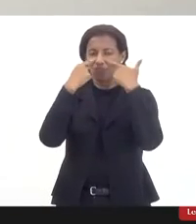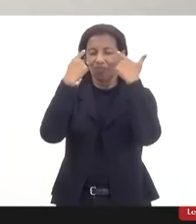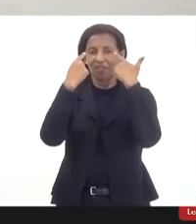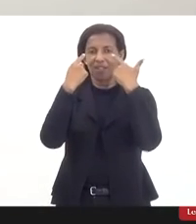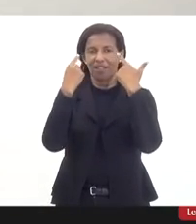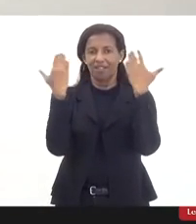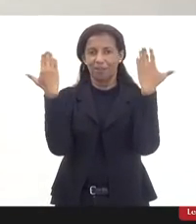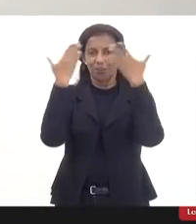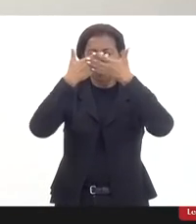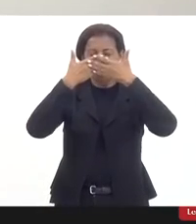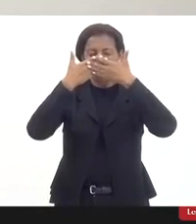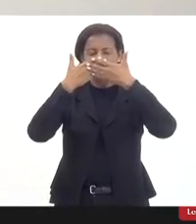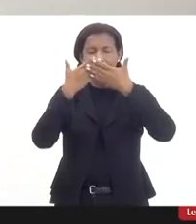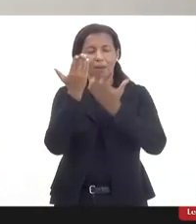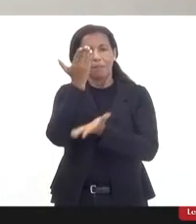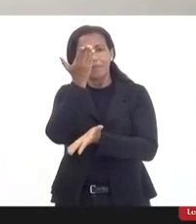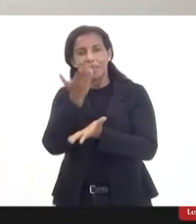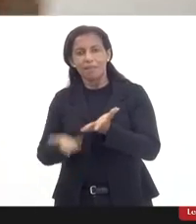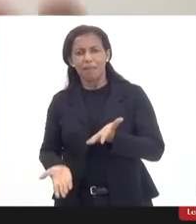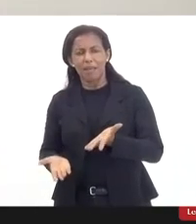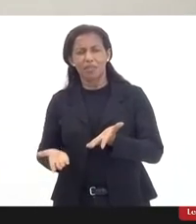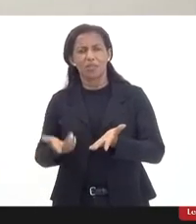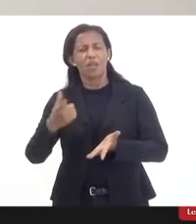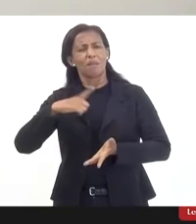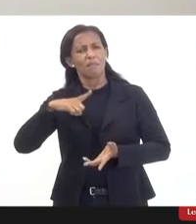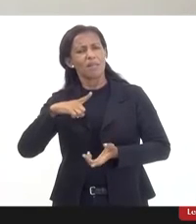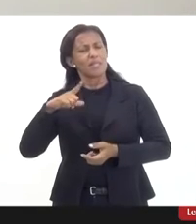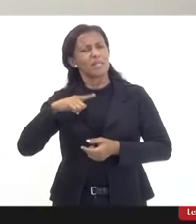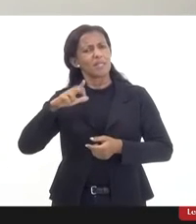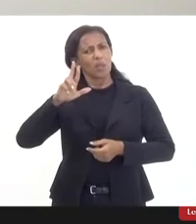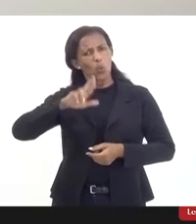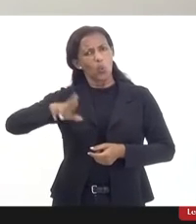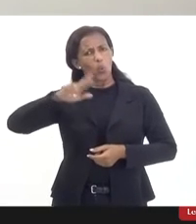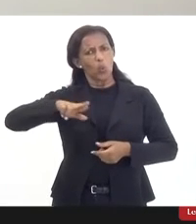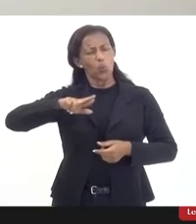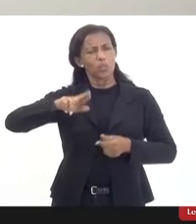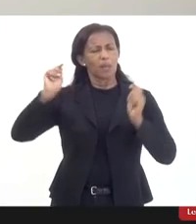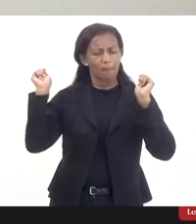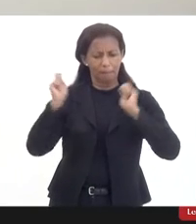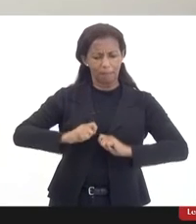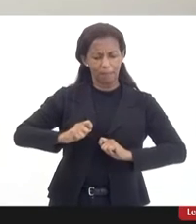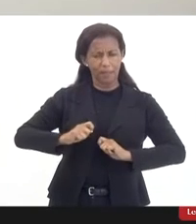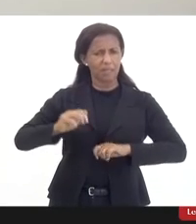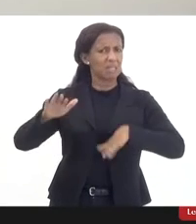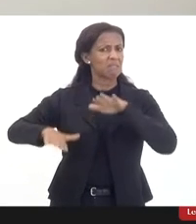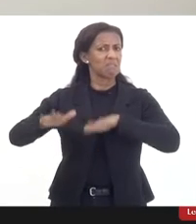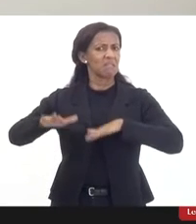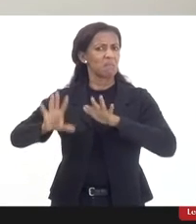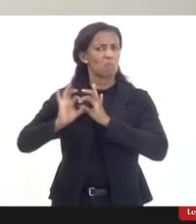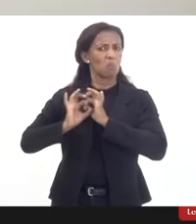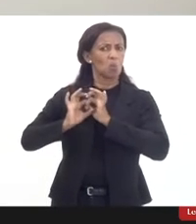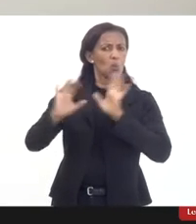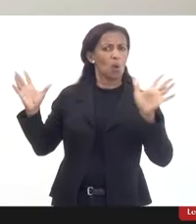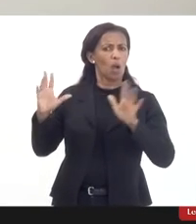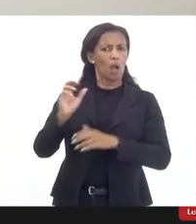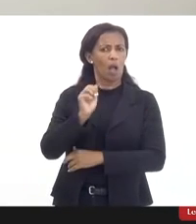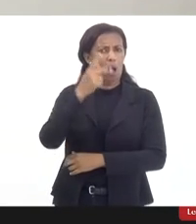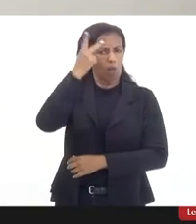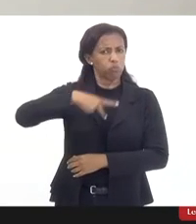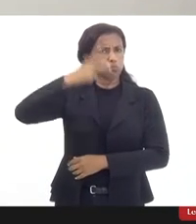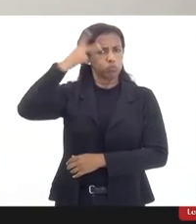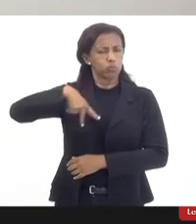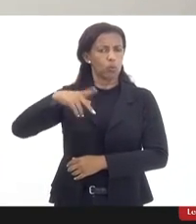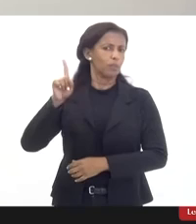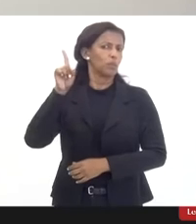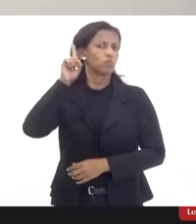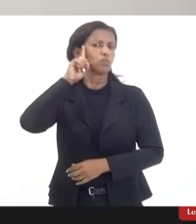Ele não enxerga, mas ele utiliza de vários instrumentos para que ele possa ter independência e autonomia no seu dia a dia.